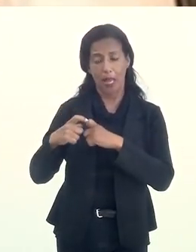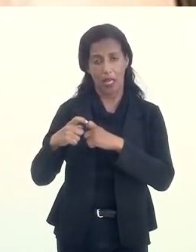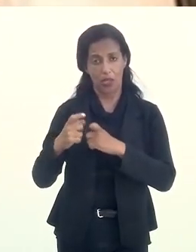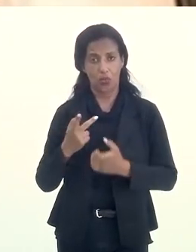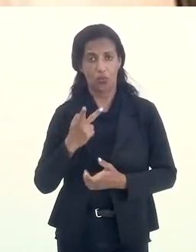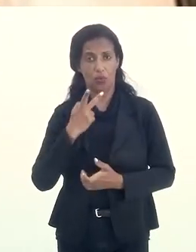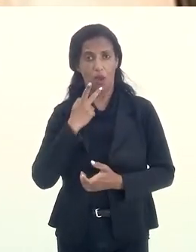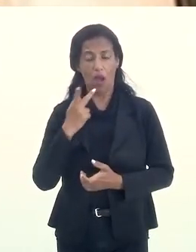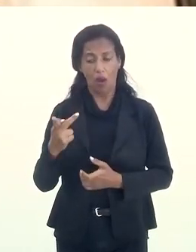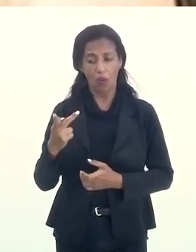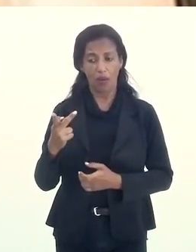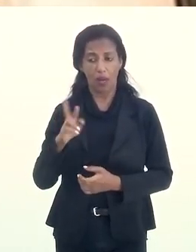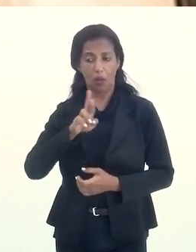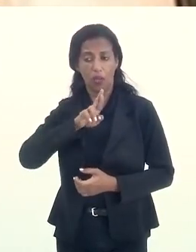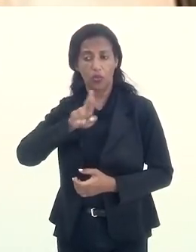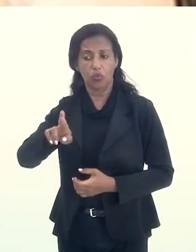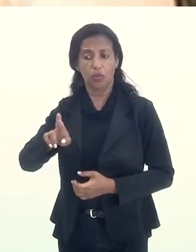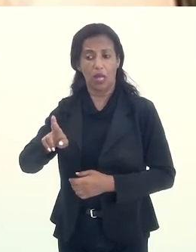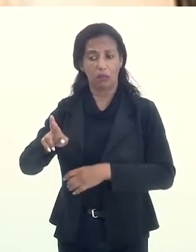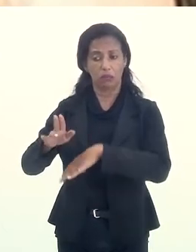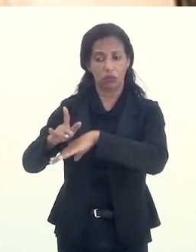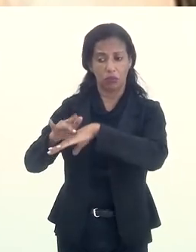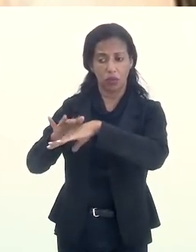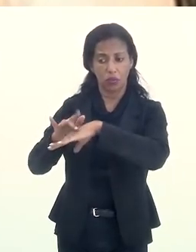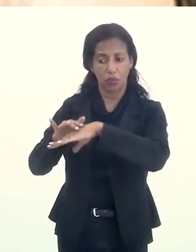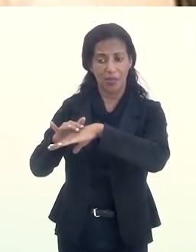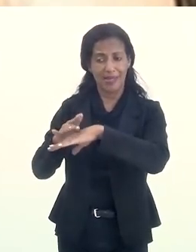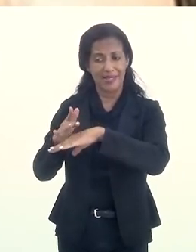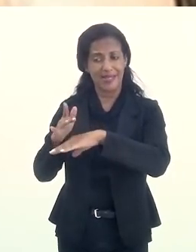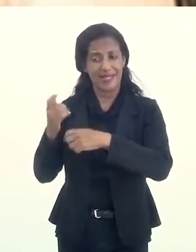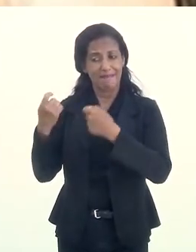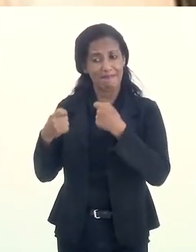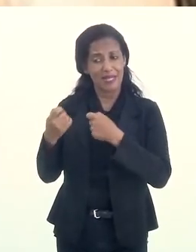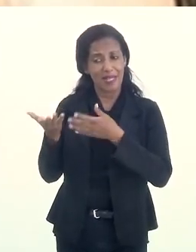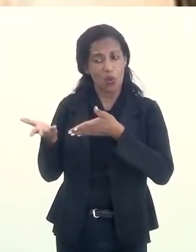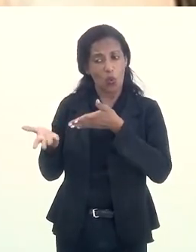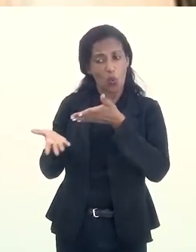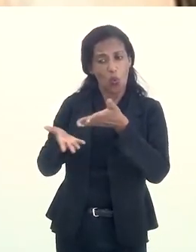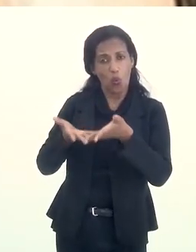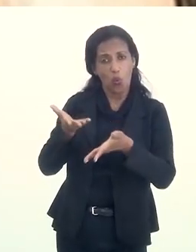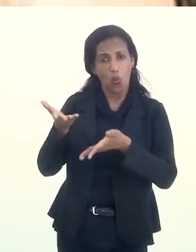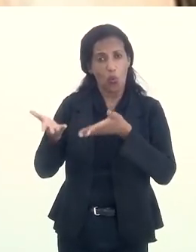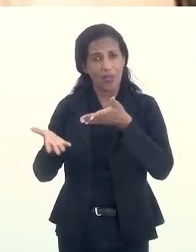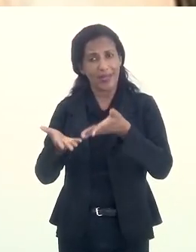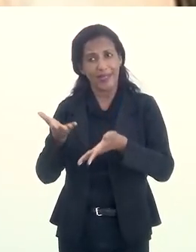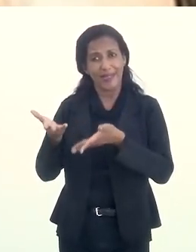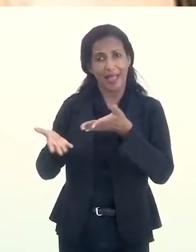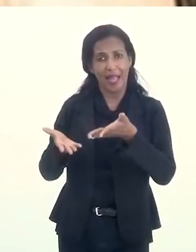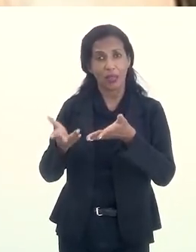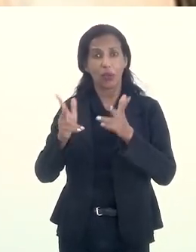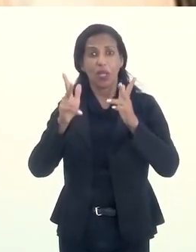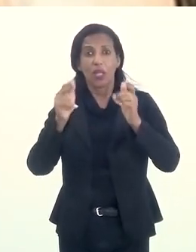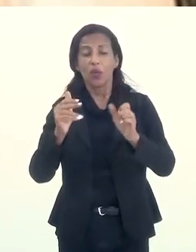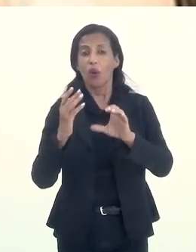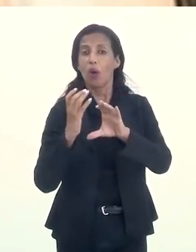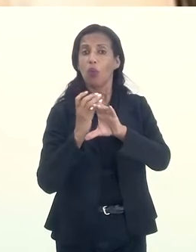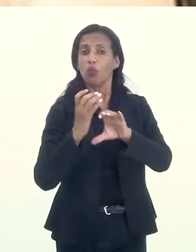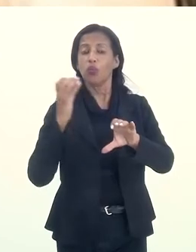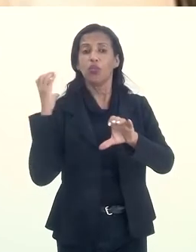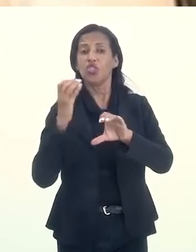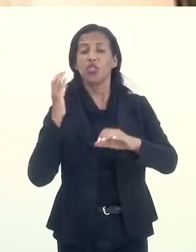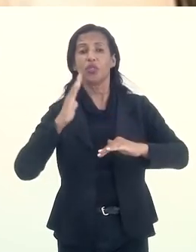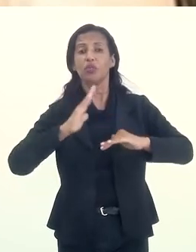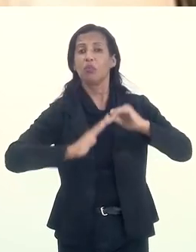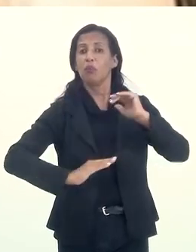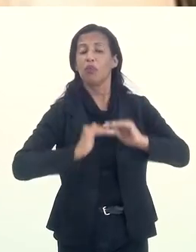ao dar um diagnóstico, ele tem que usar um jargão próprio, tanto quanto o engenheiro, não há